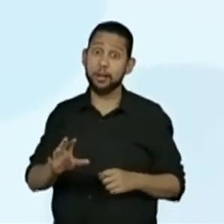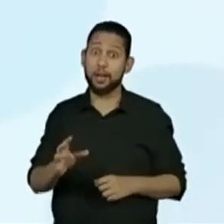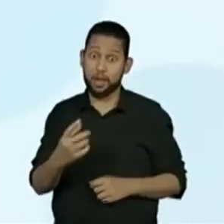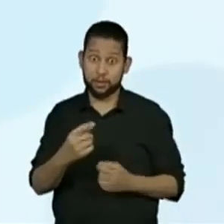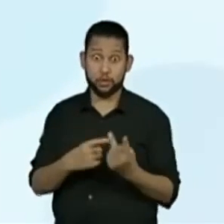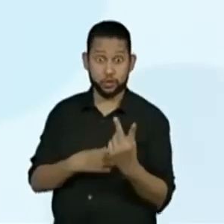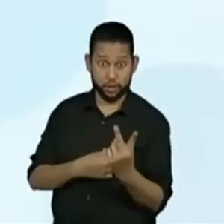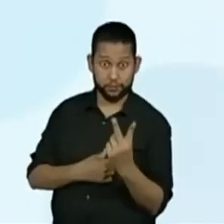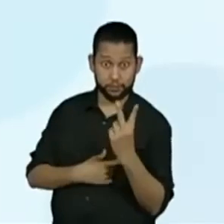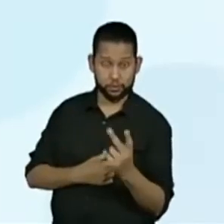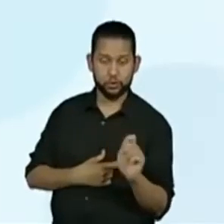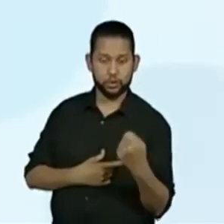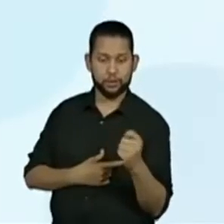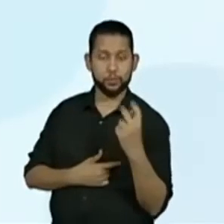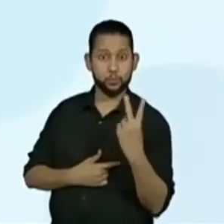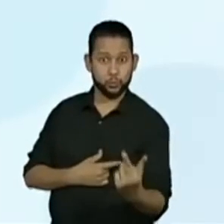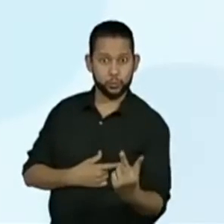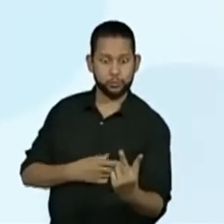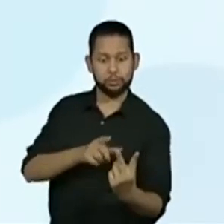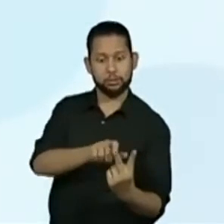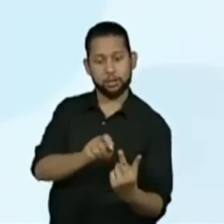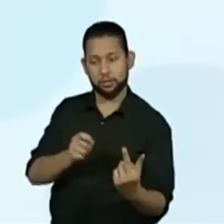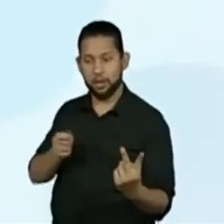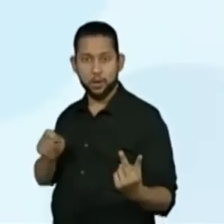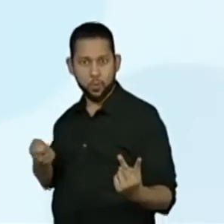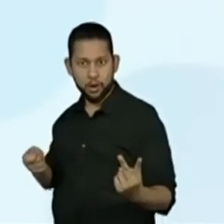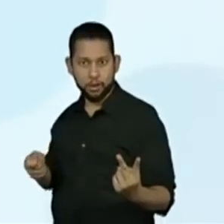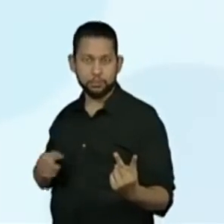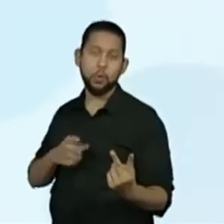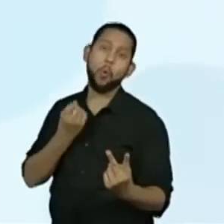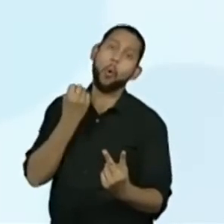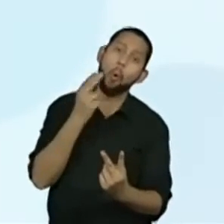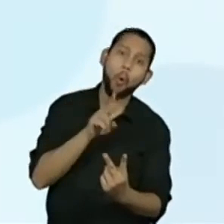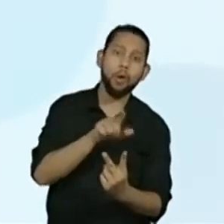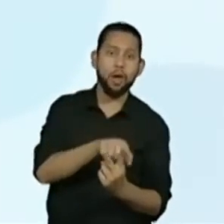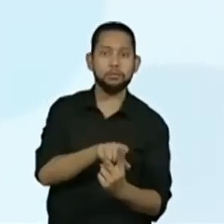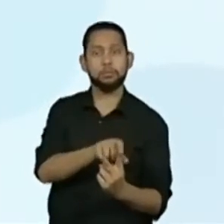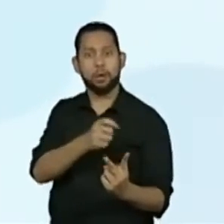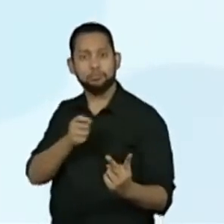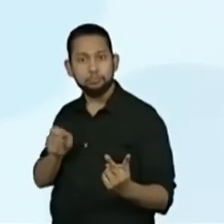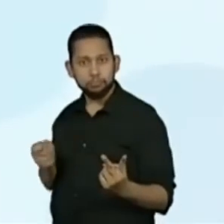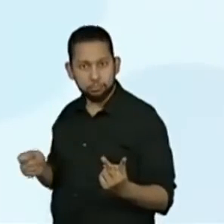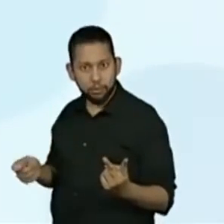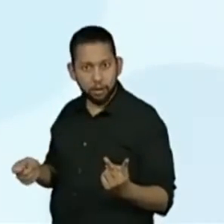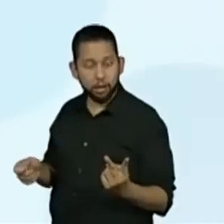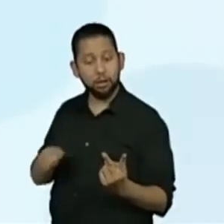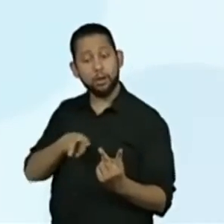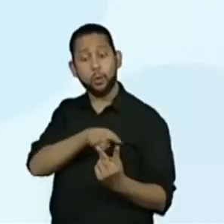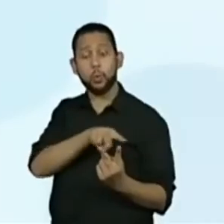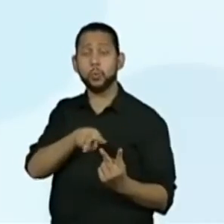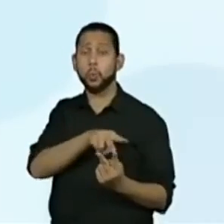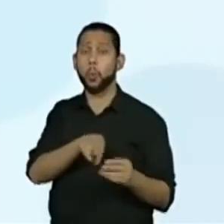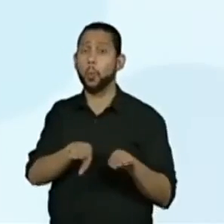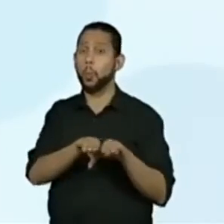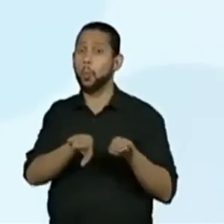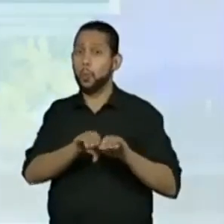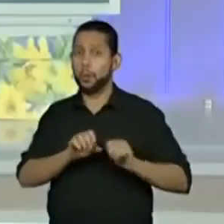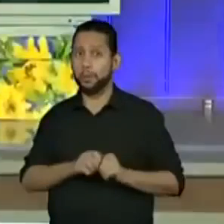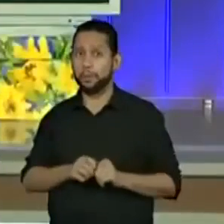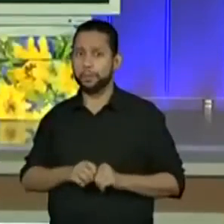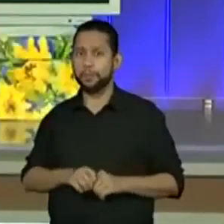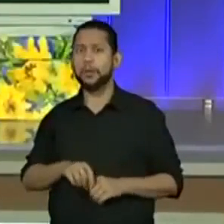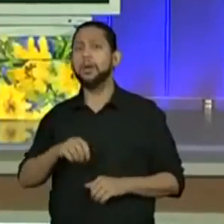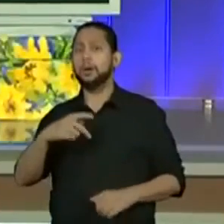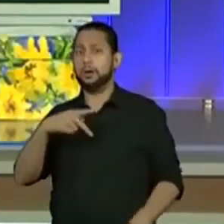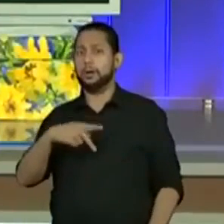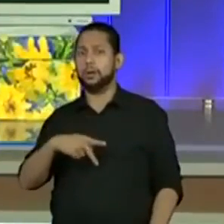Também podemos chamar de possibilidades. Falamos sobre essa palavrinha bem diferente na nossa primeira